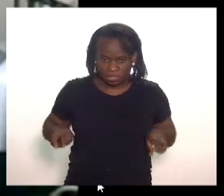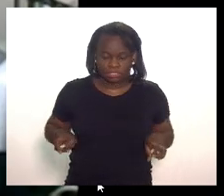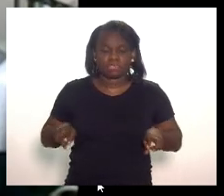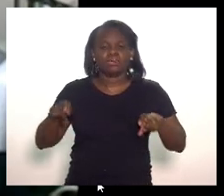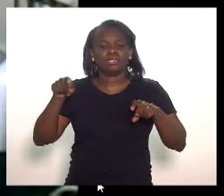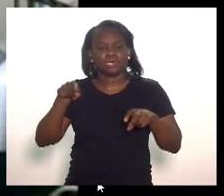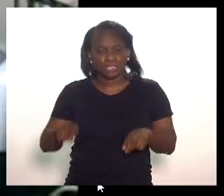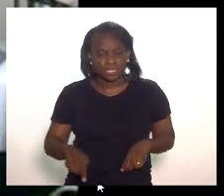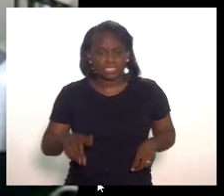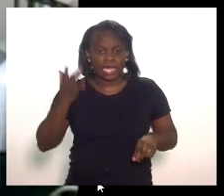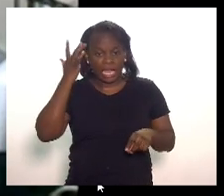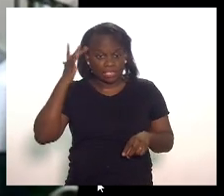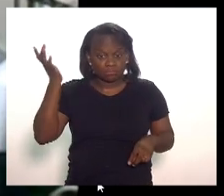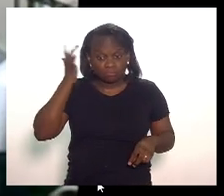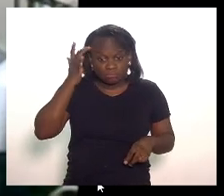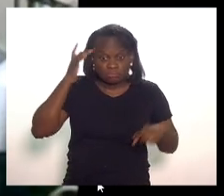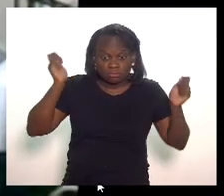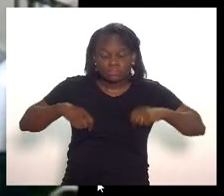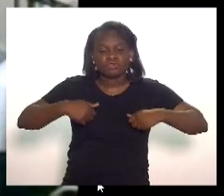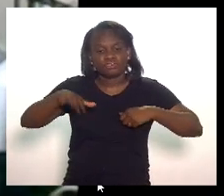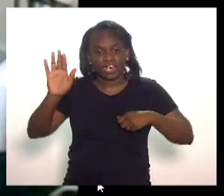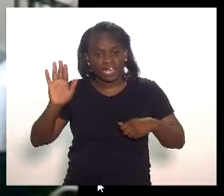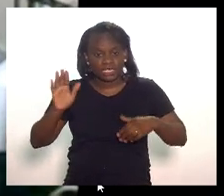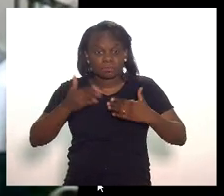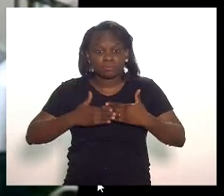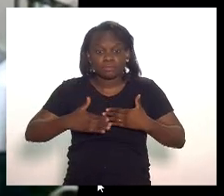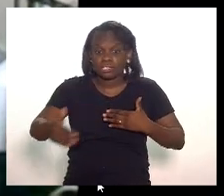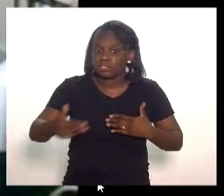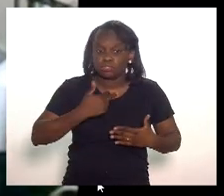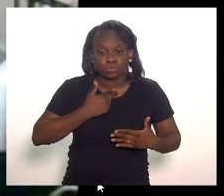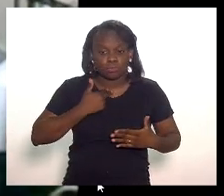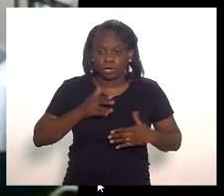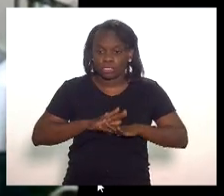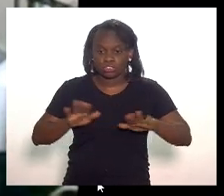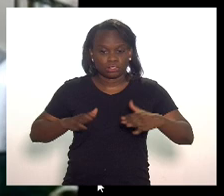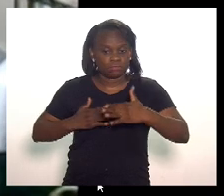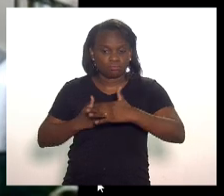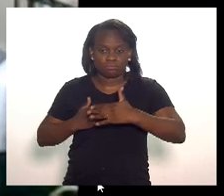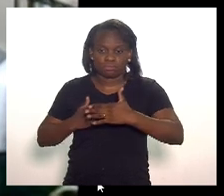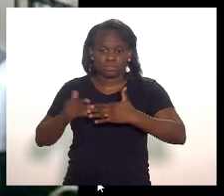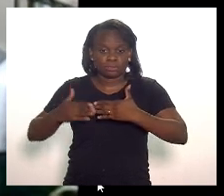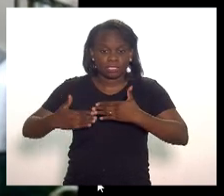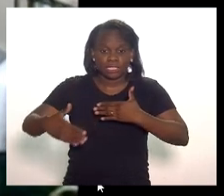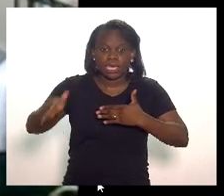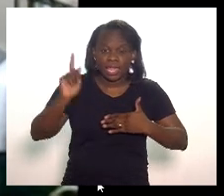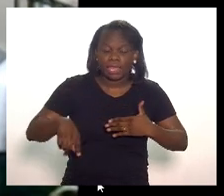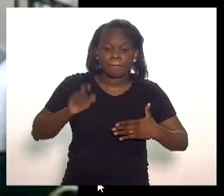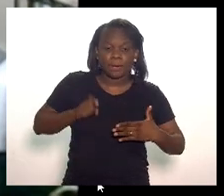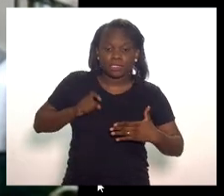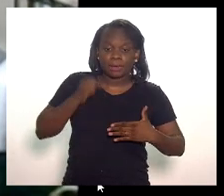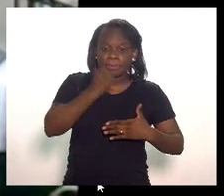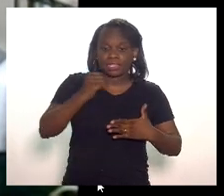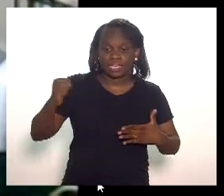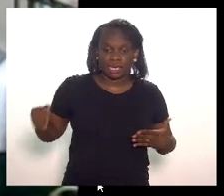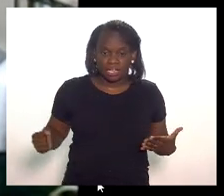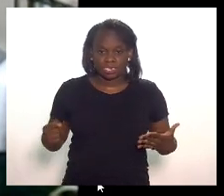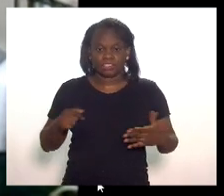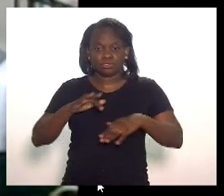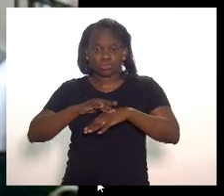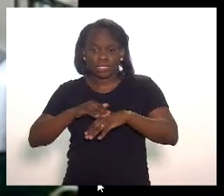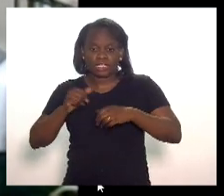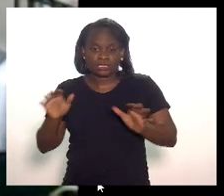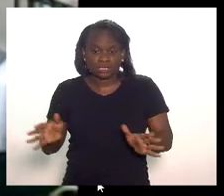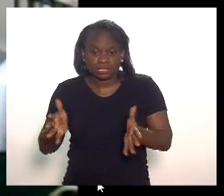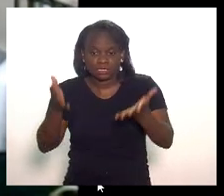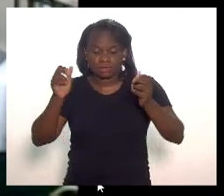aqueles que acharem prudente e vão a partir daqui não se pode passar porque a partir daqui é patrocinar morte é patrocinar doença